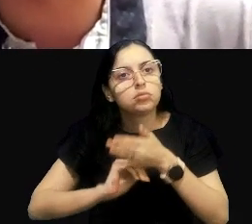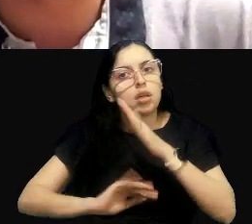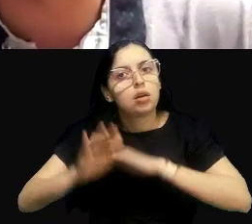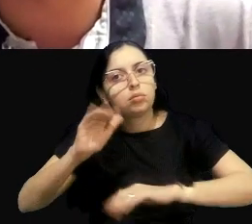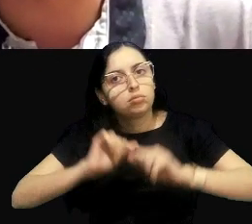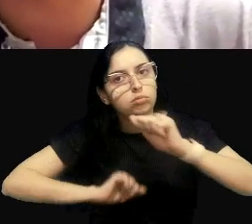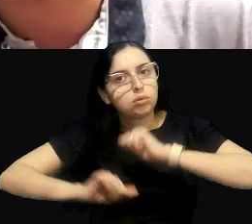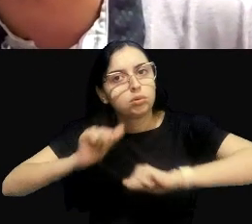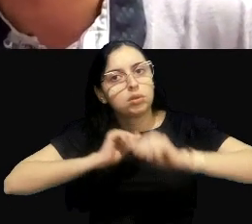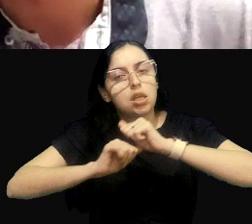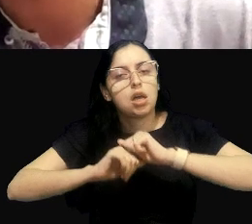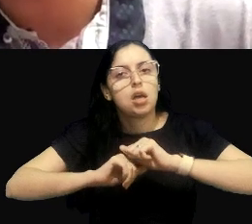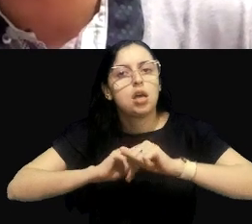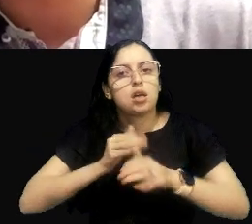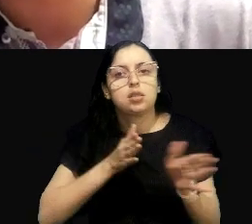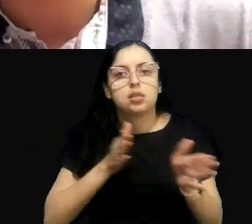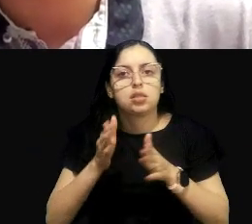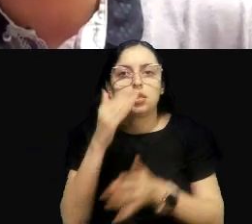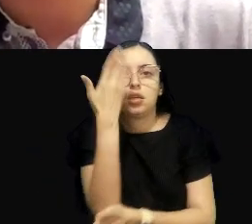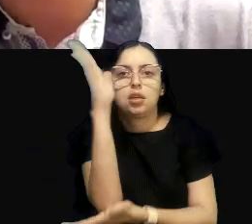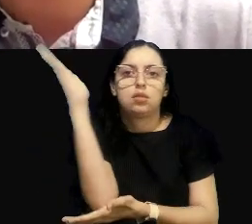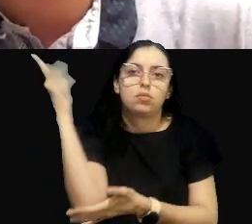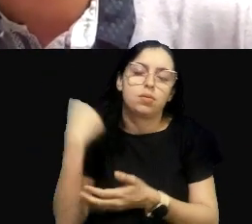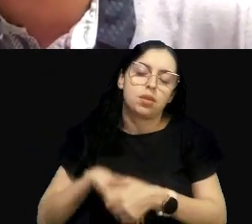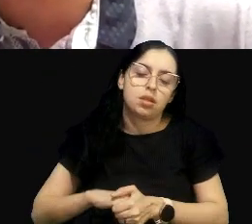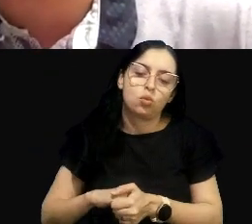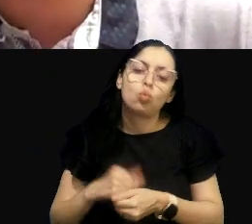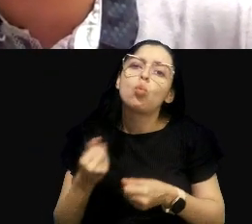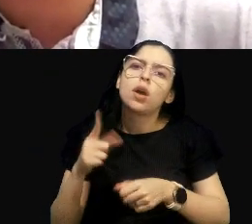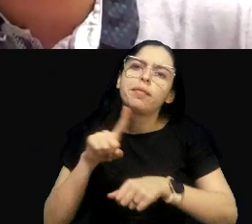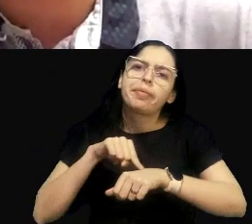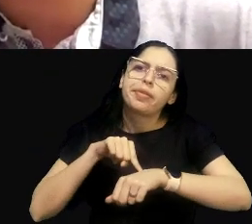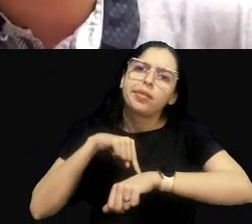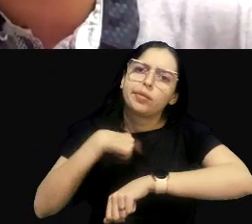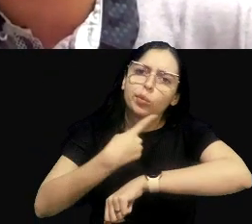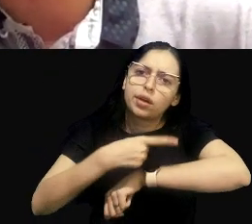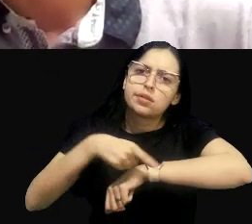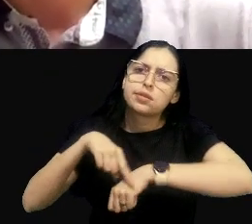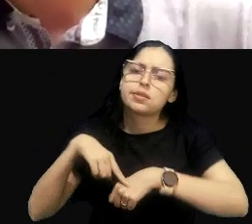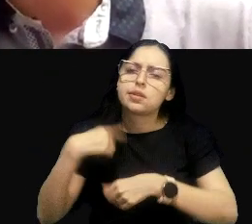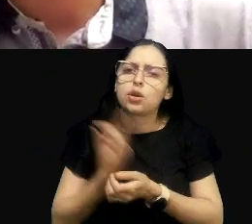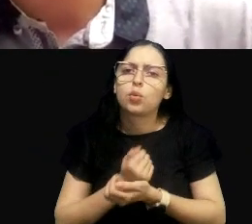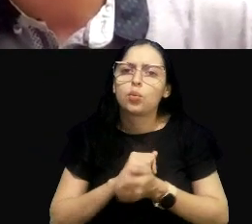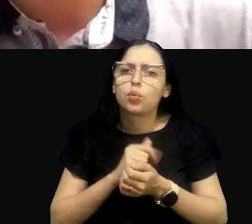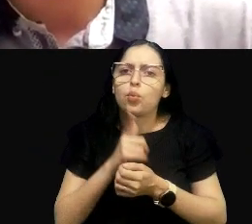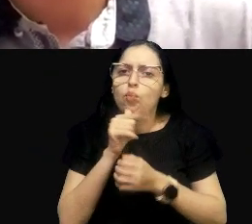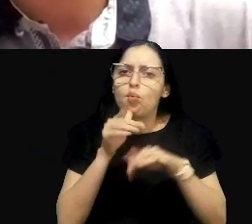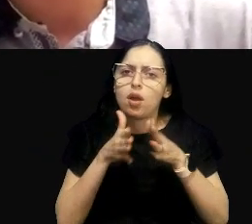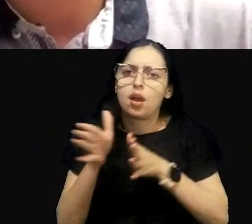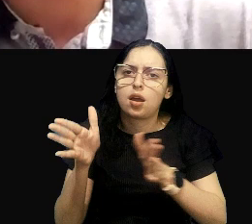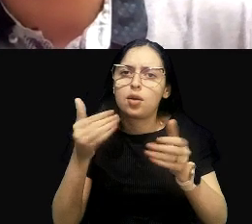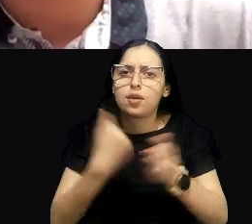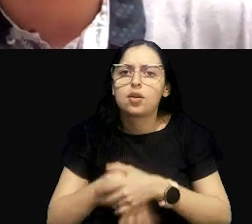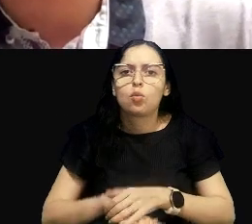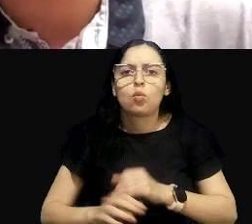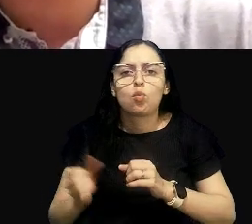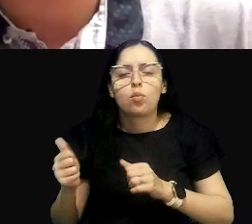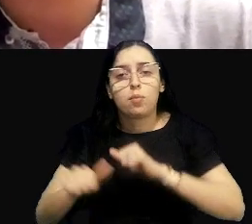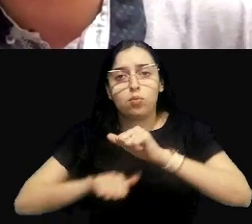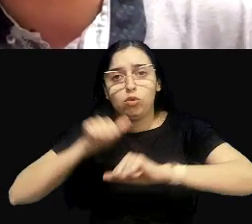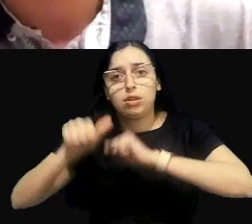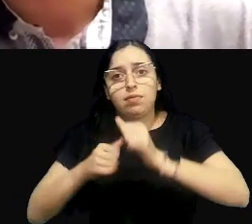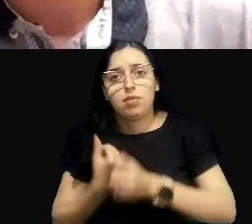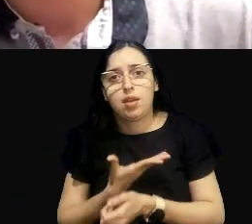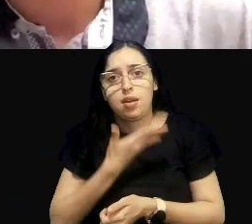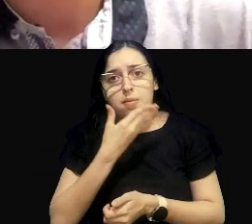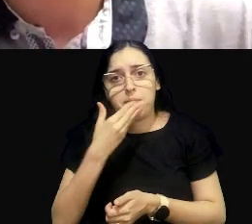às suas características originais? E mais do que isso, quanto tempo vai levar para que esse rio retorne a uma nova condição de equilíbrio? Então, essa é